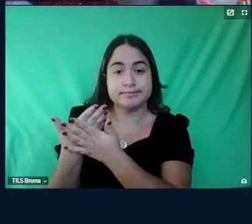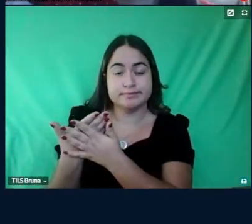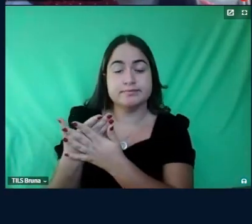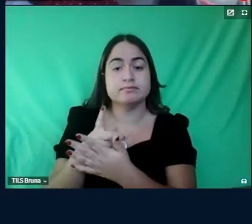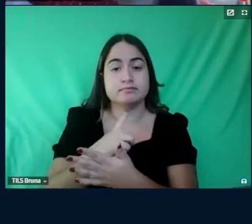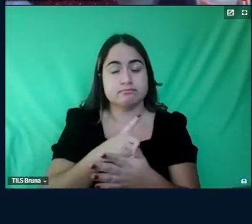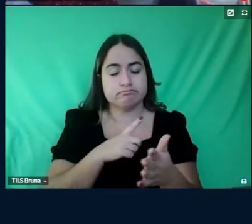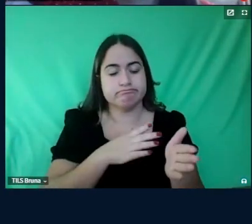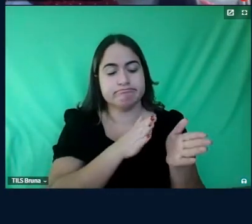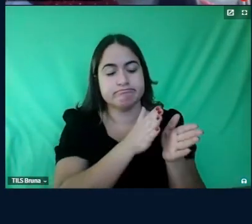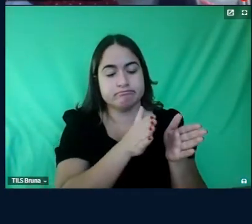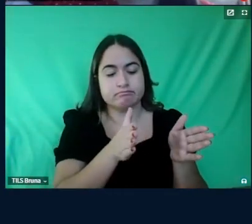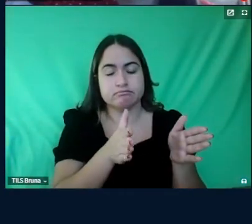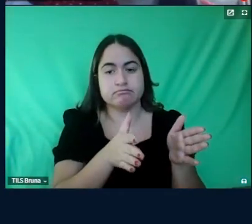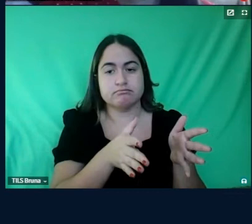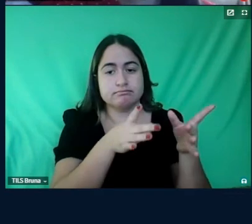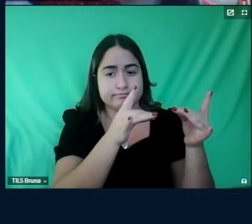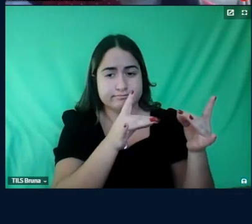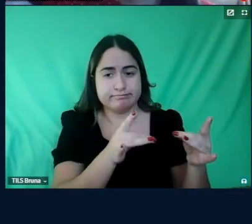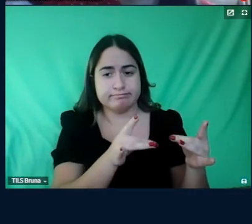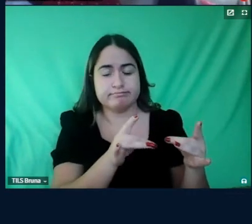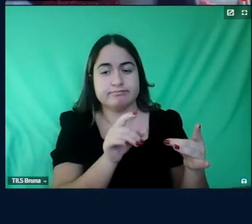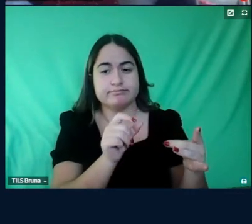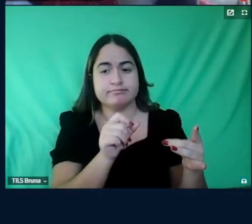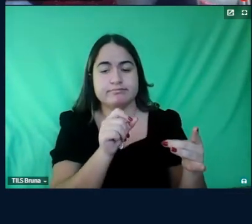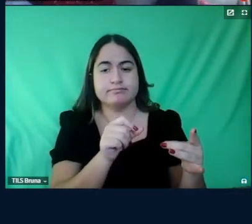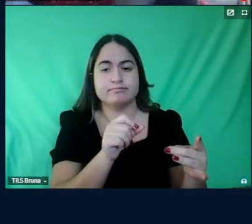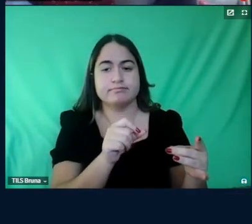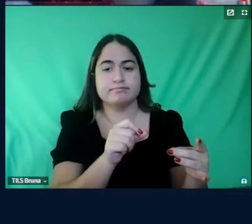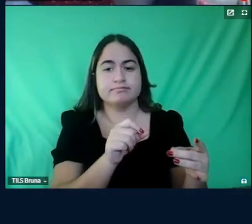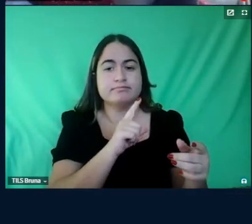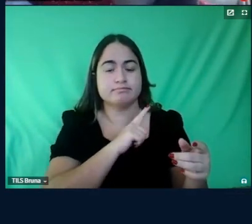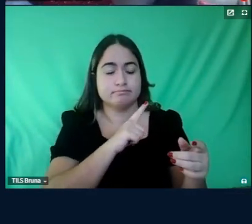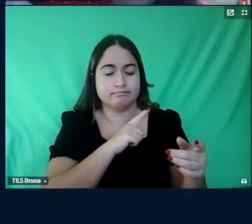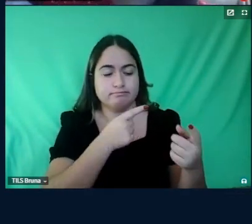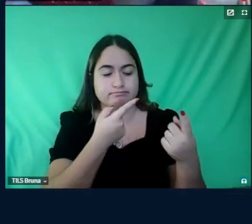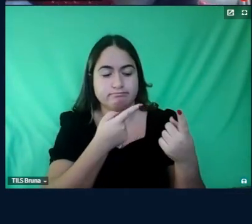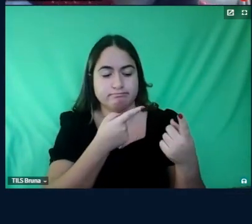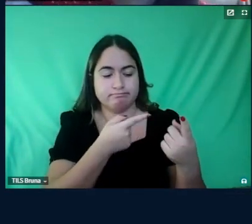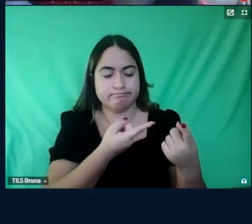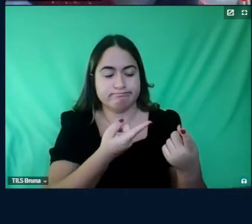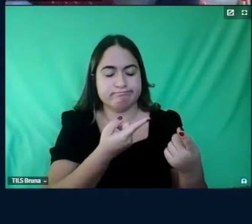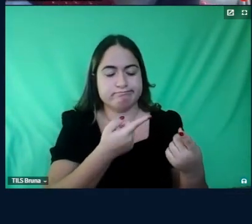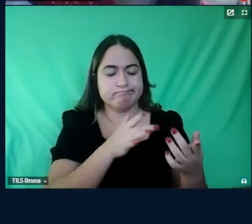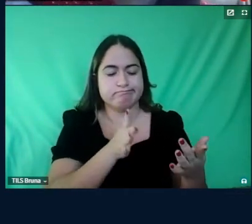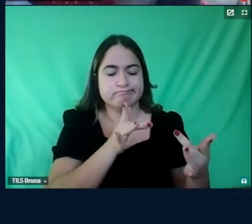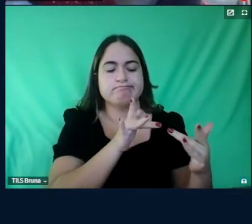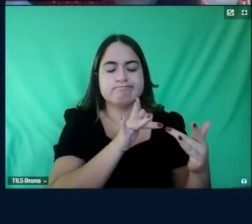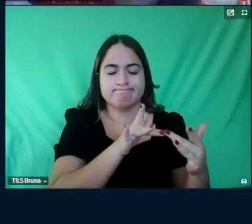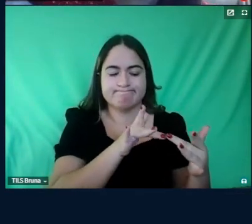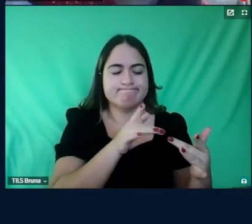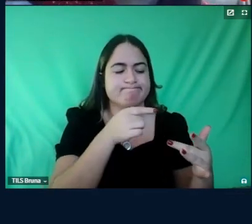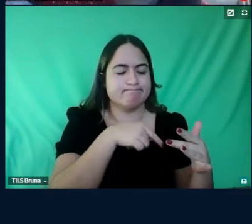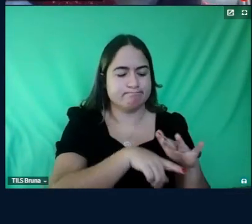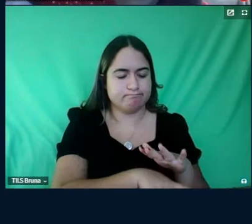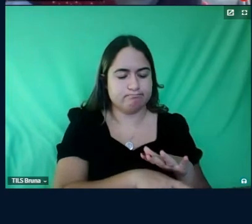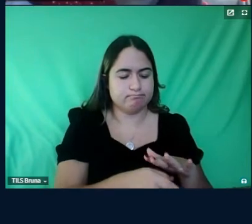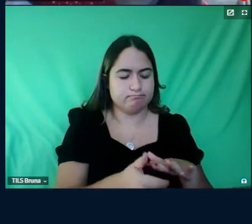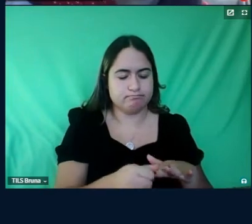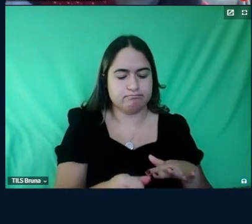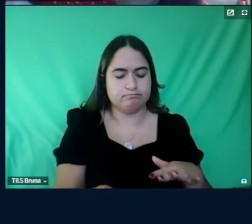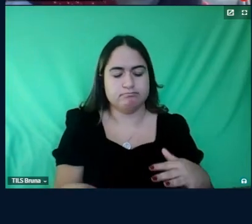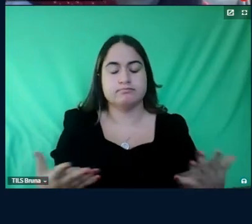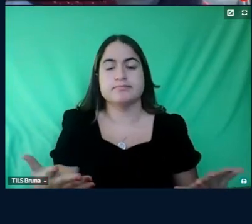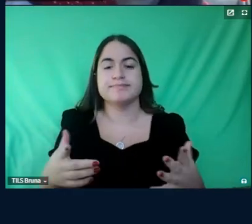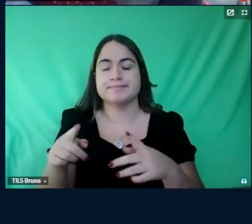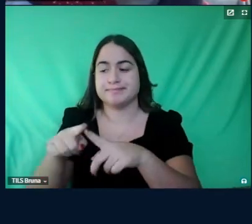momentos específicos em que ele vai fazer essas intervenções essa é uma intervenção né então ele sai da aula em determinado momento